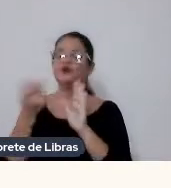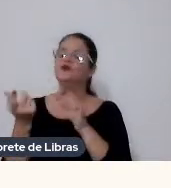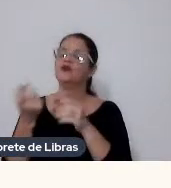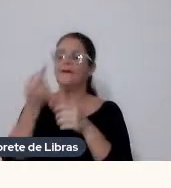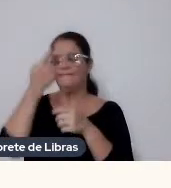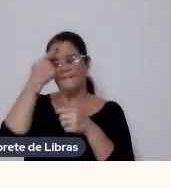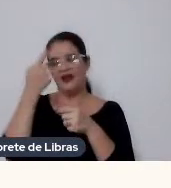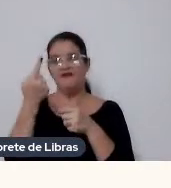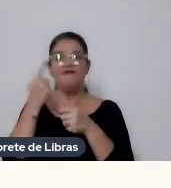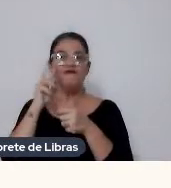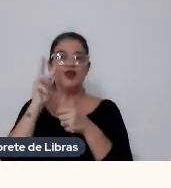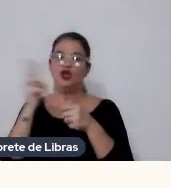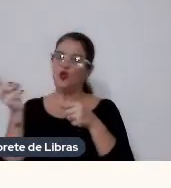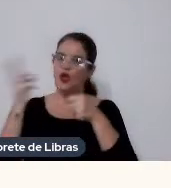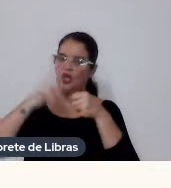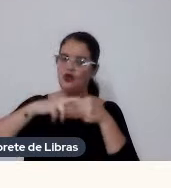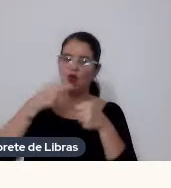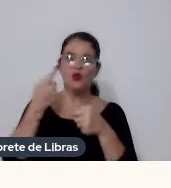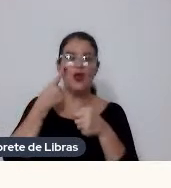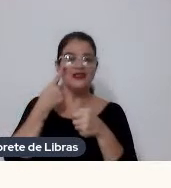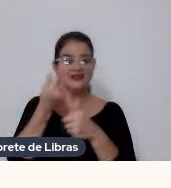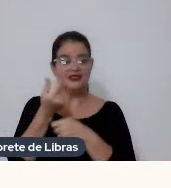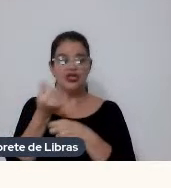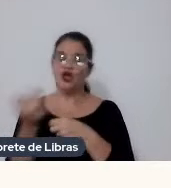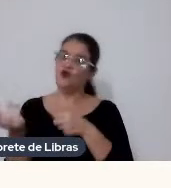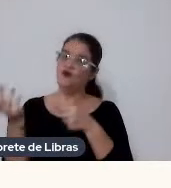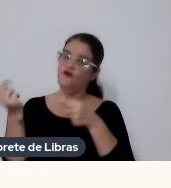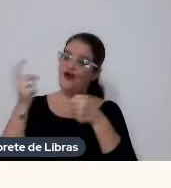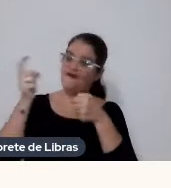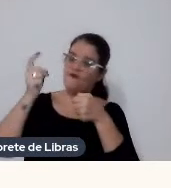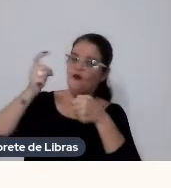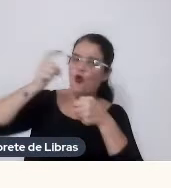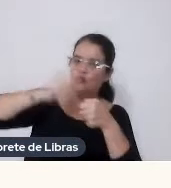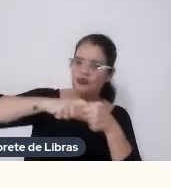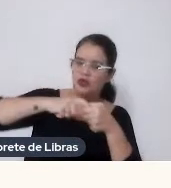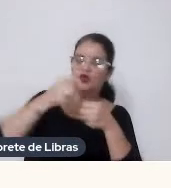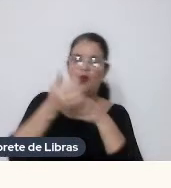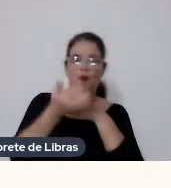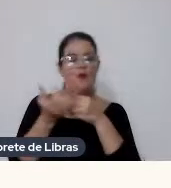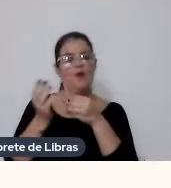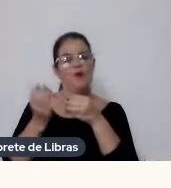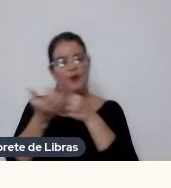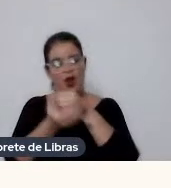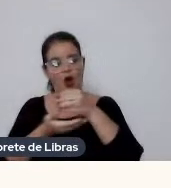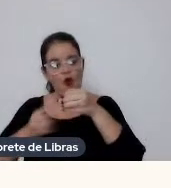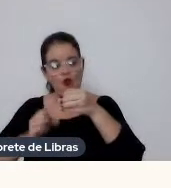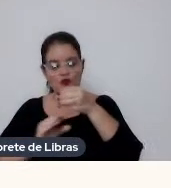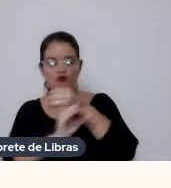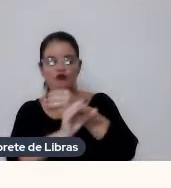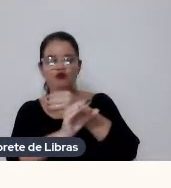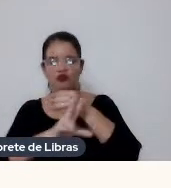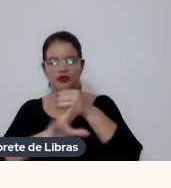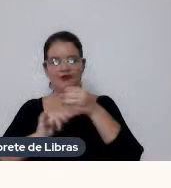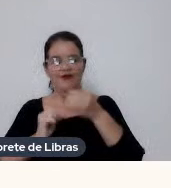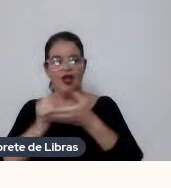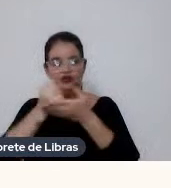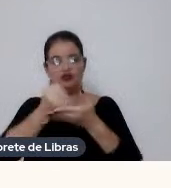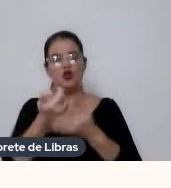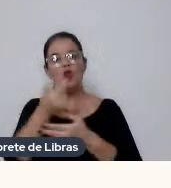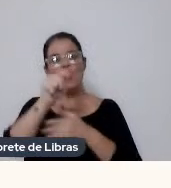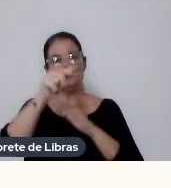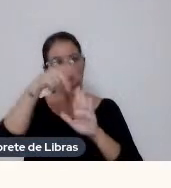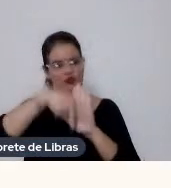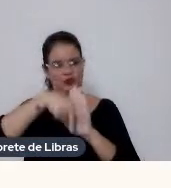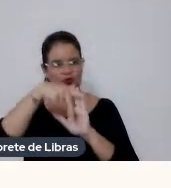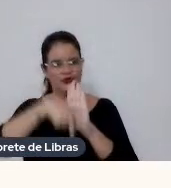Você venda Esse dinheiro vai voltando Para o fundo E vai alimentando Outros projetos, né É uma coisa